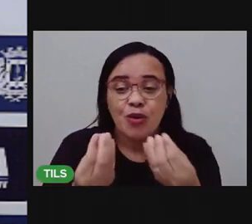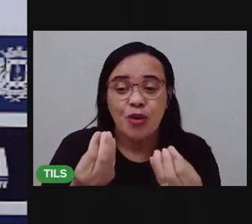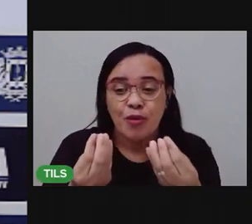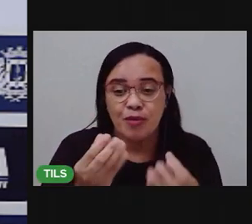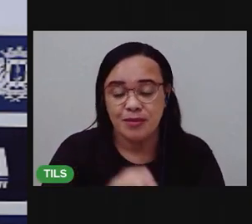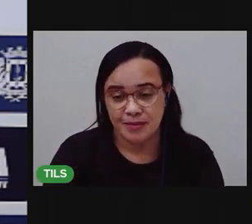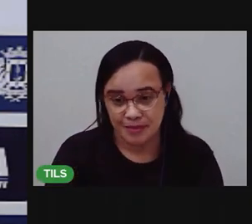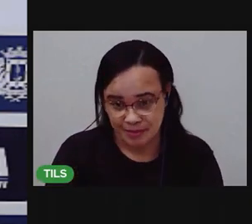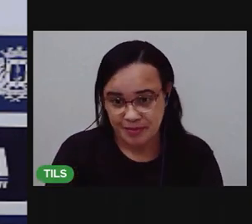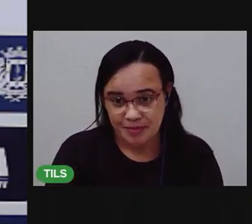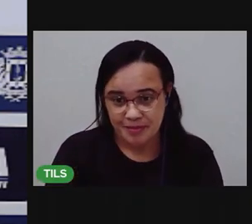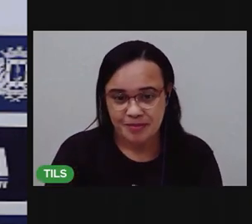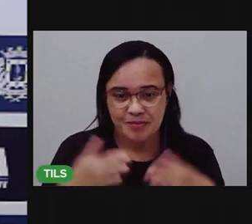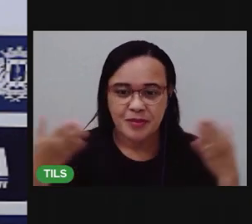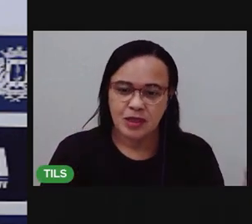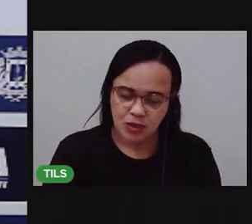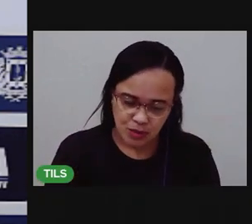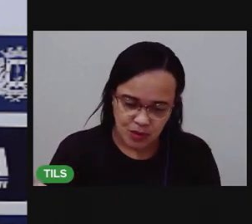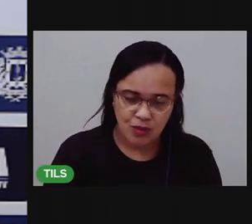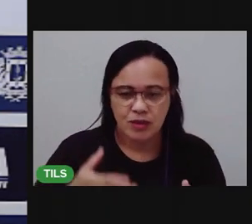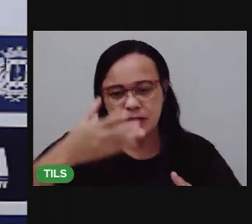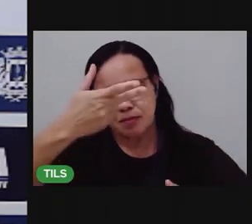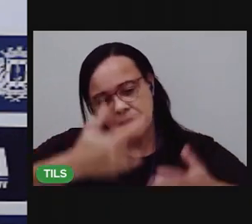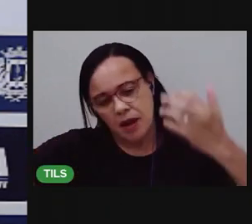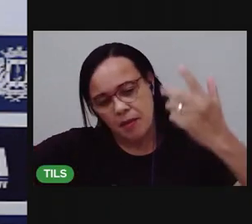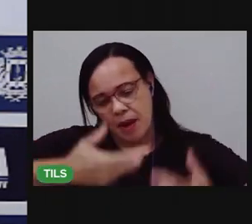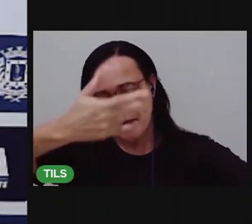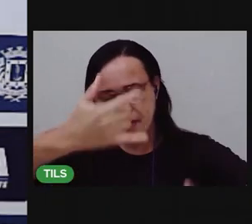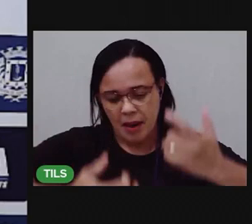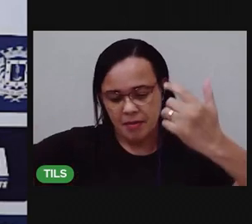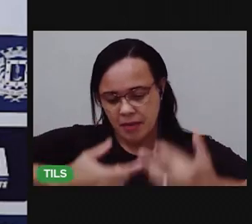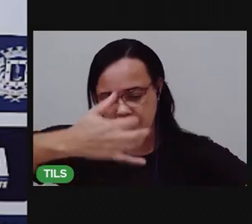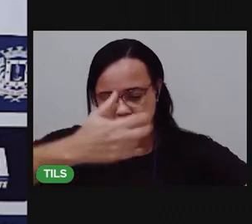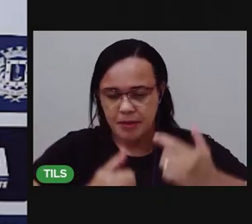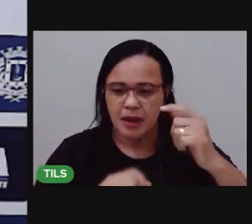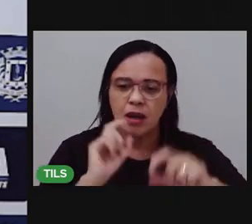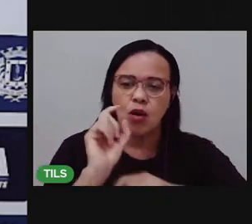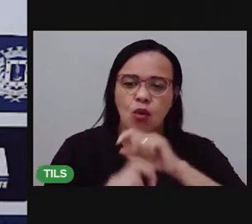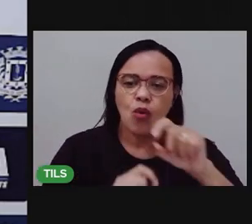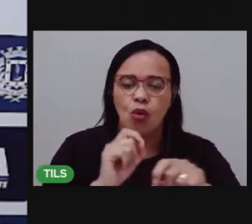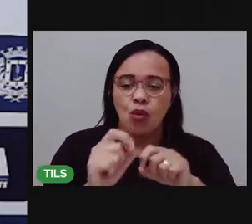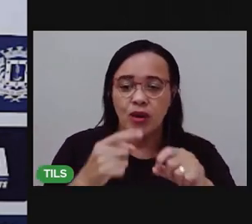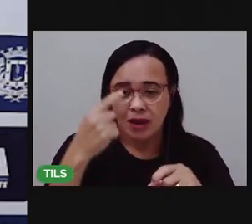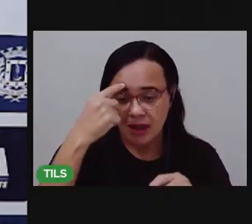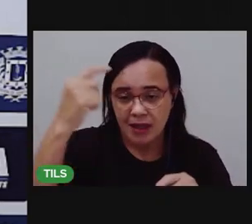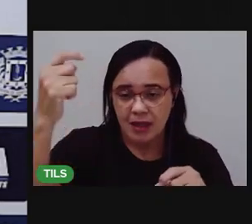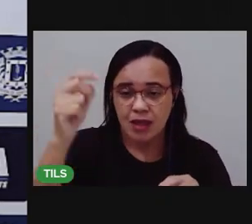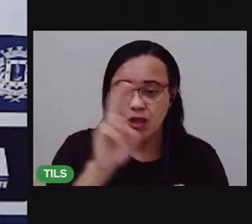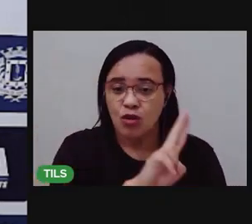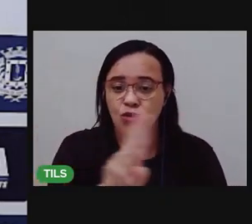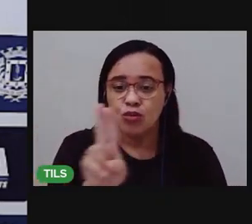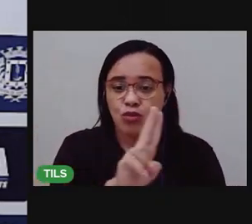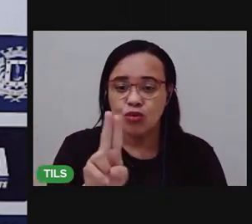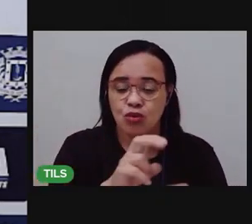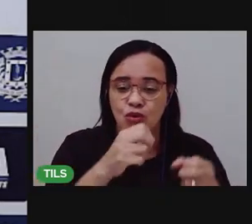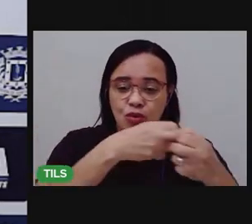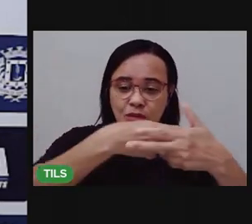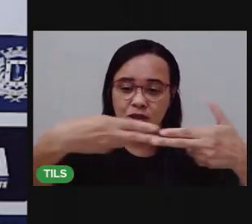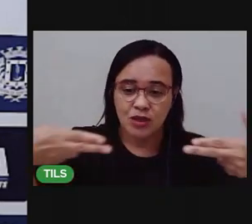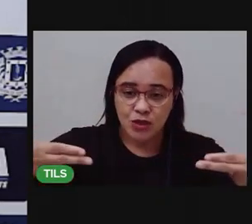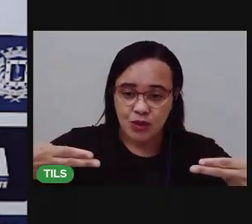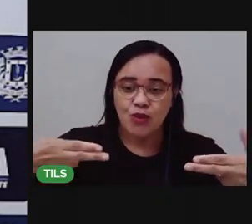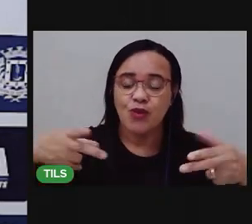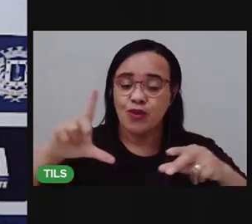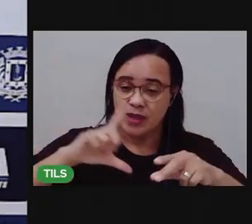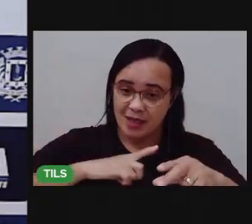na aula de hoje, a gente falou sobre os rótulos. Como você consegue fazer a leitura